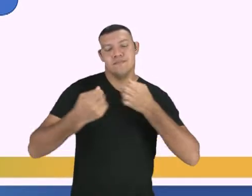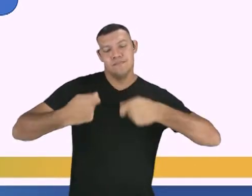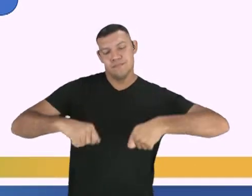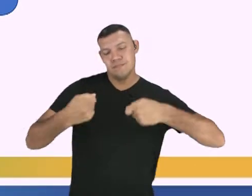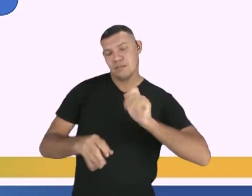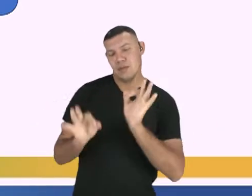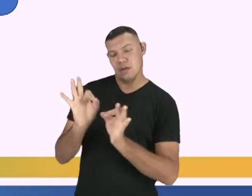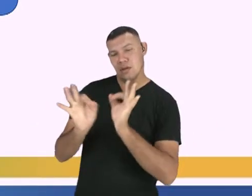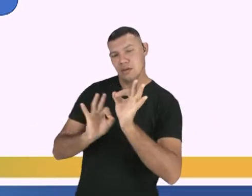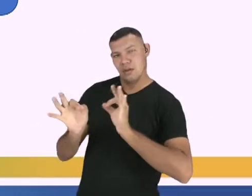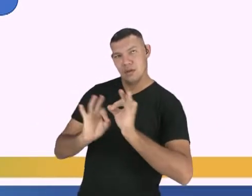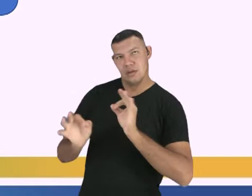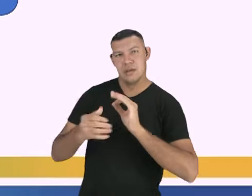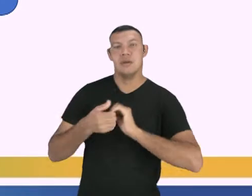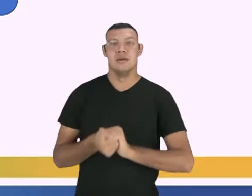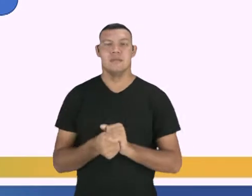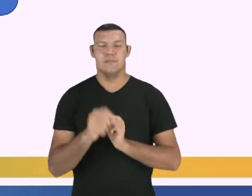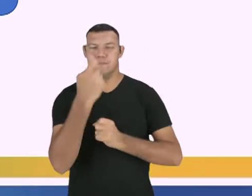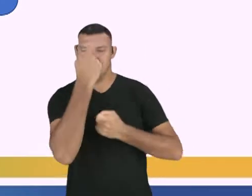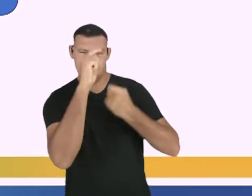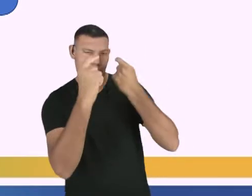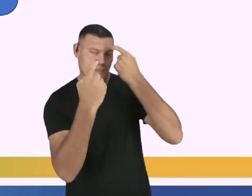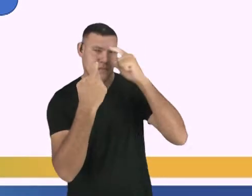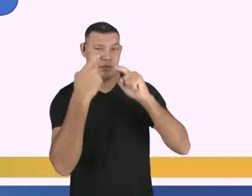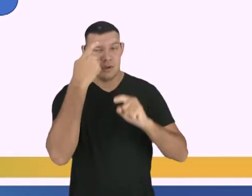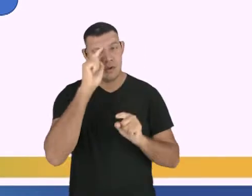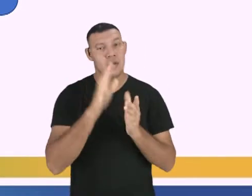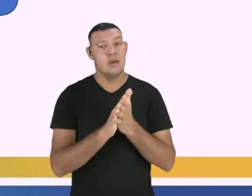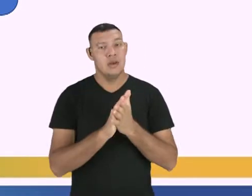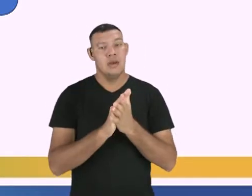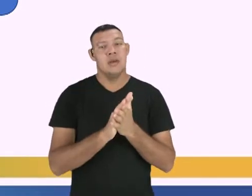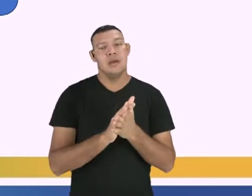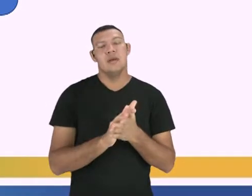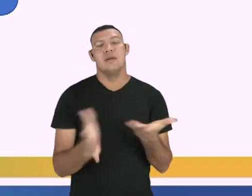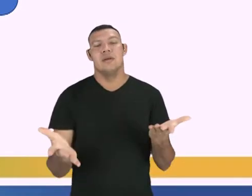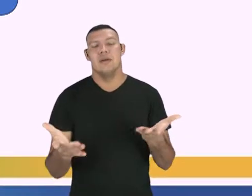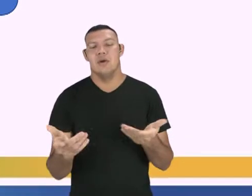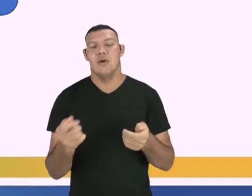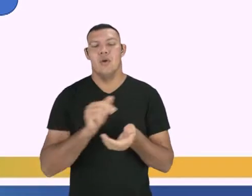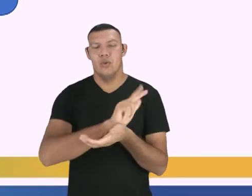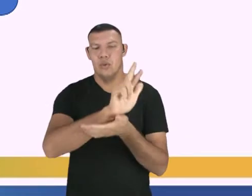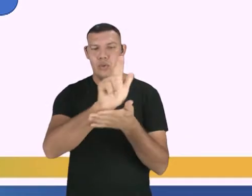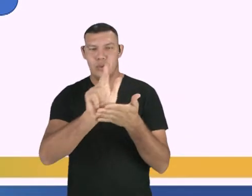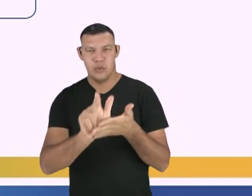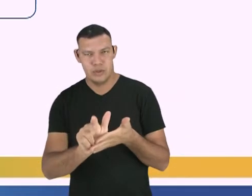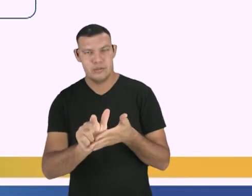todo o processo de produção, levando em conta as condições de produção.